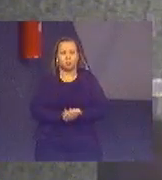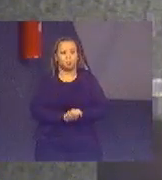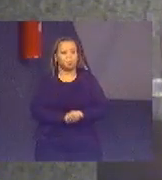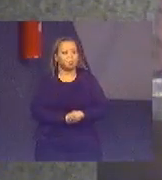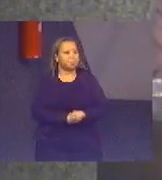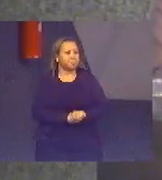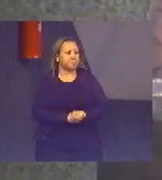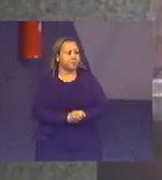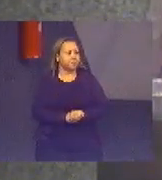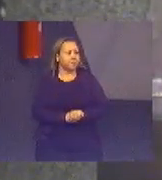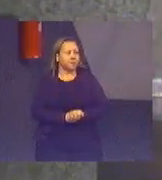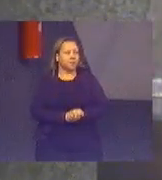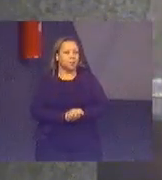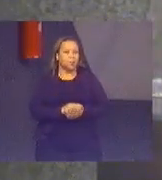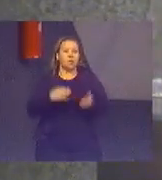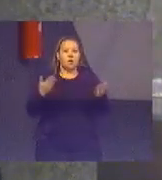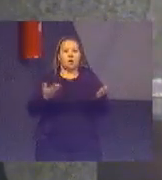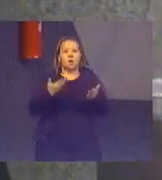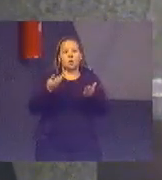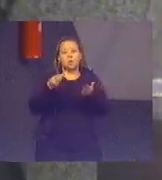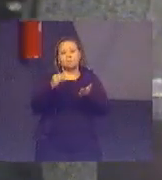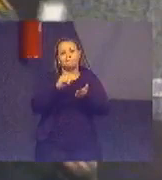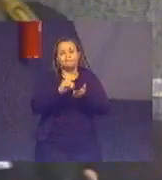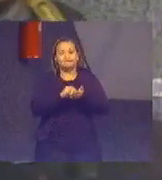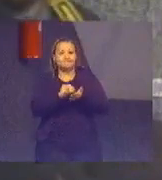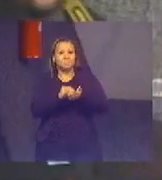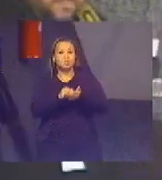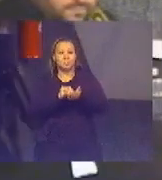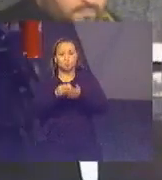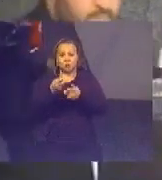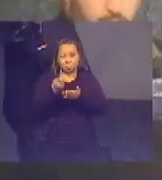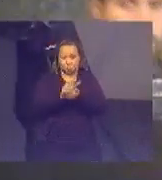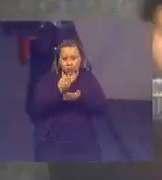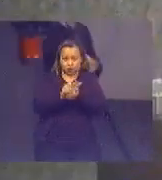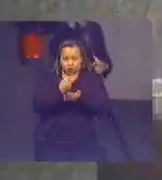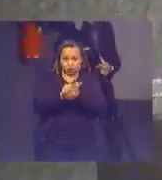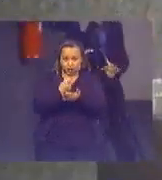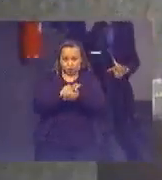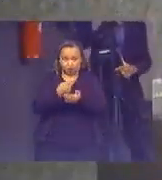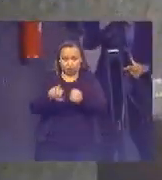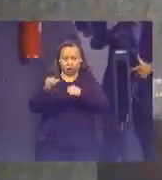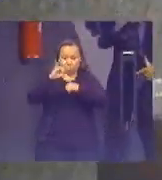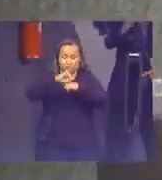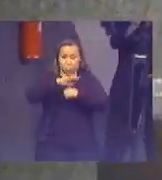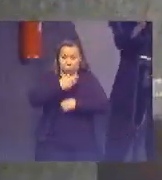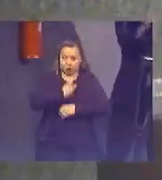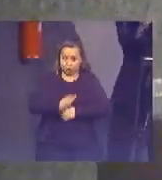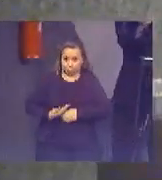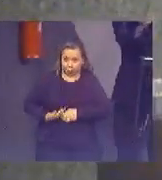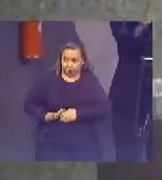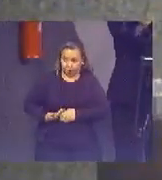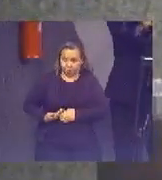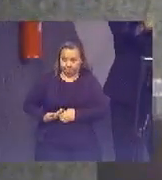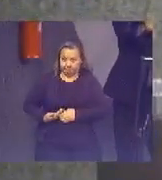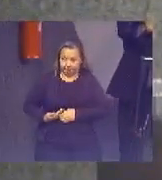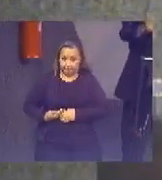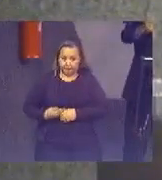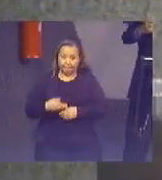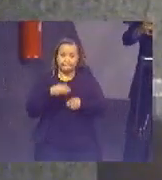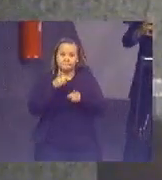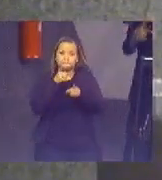Agora, as falhas. O achado número um da auditoria dentro do centro de governo foi encontrar